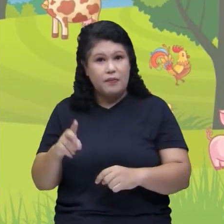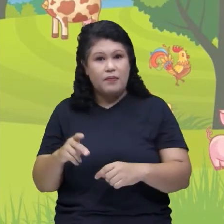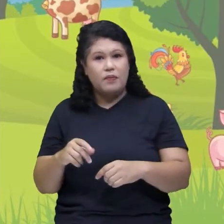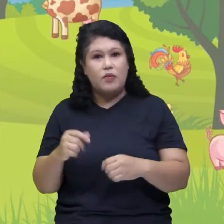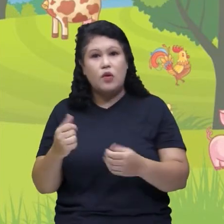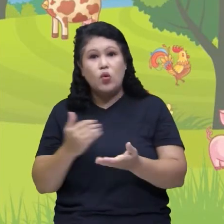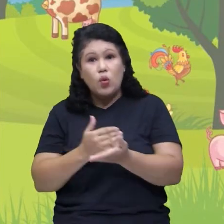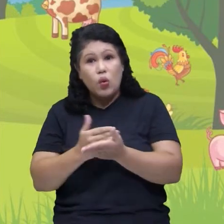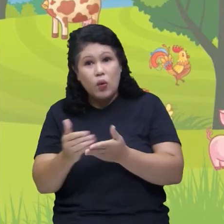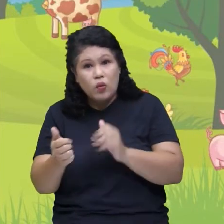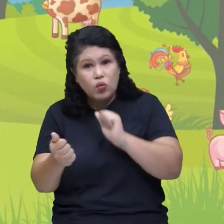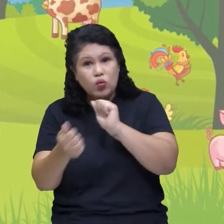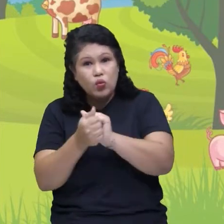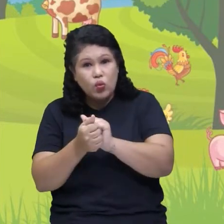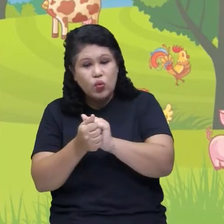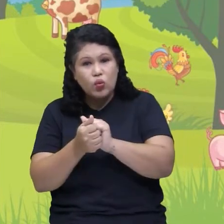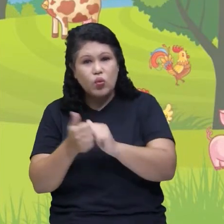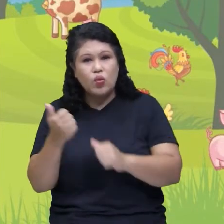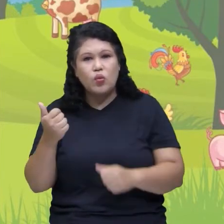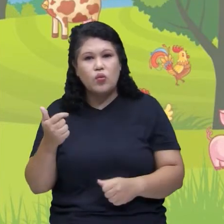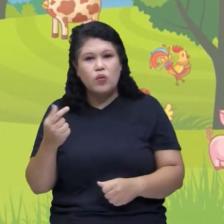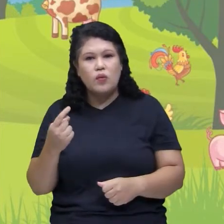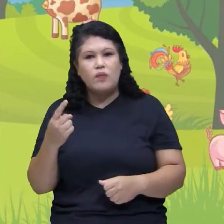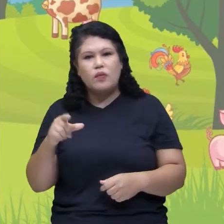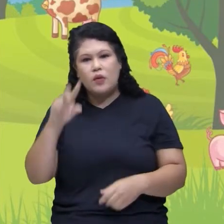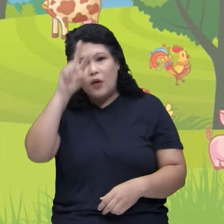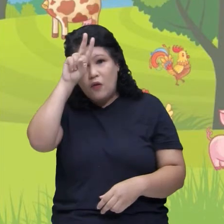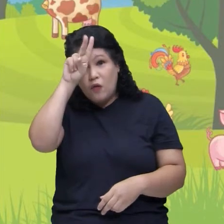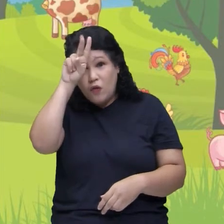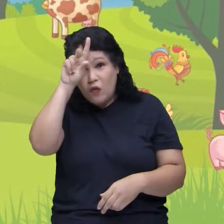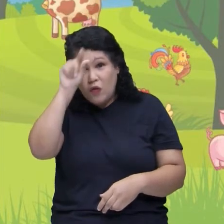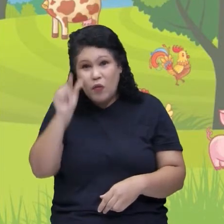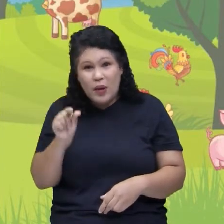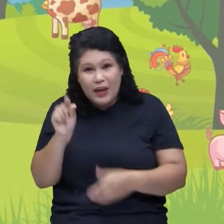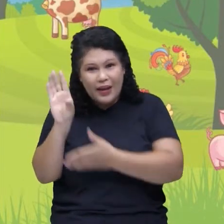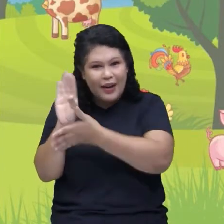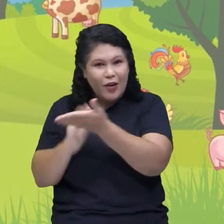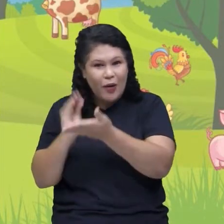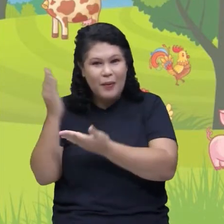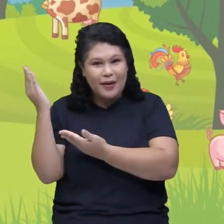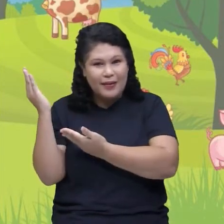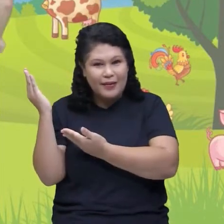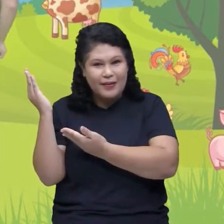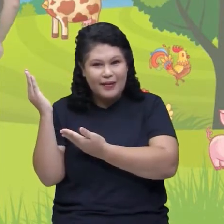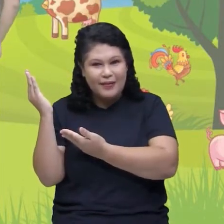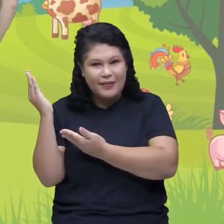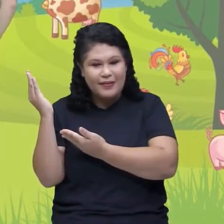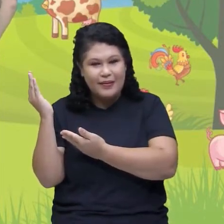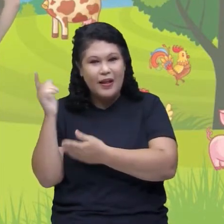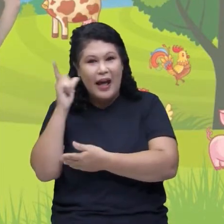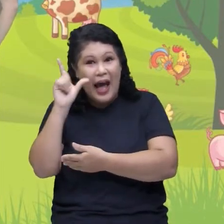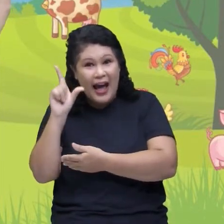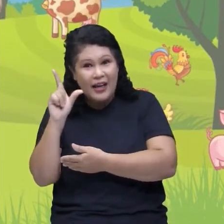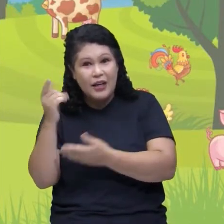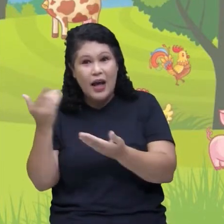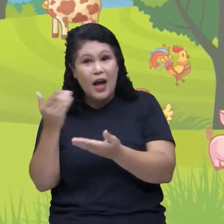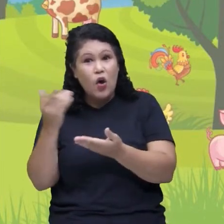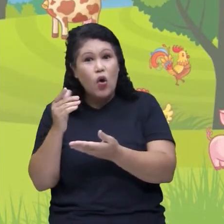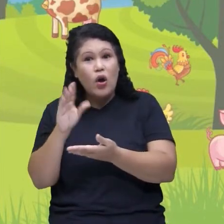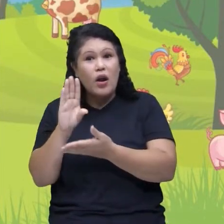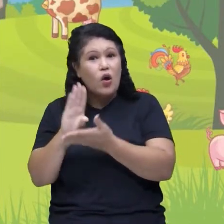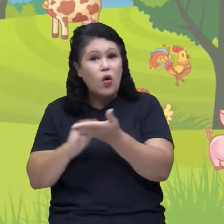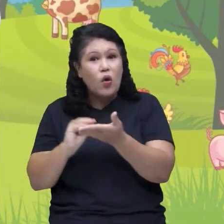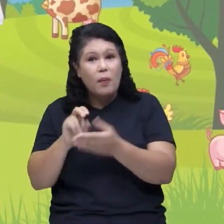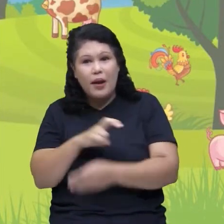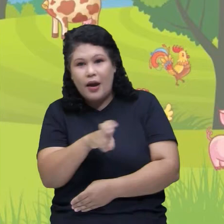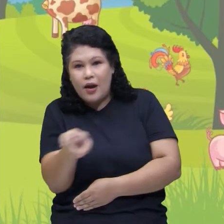Então vamos lá! Um, dois, três e... Já! Corrida da formiguinha! Uh! Conseguimos! Agora, o zigue-zague da cobra.